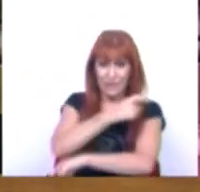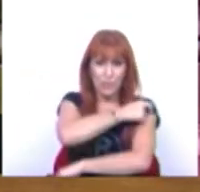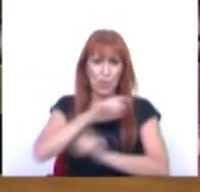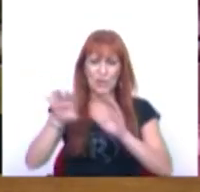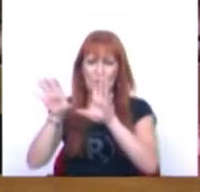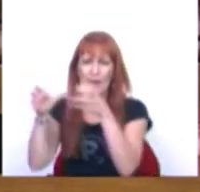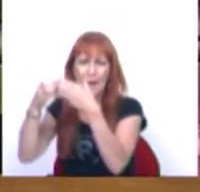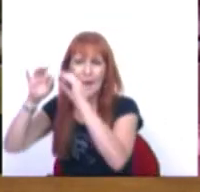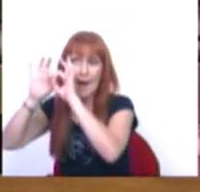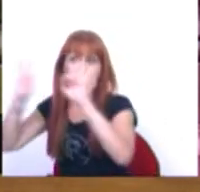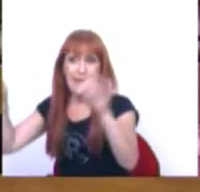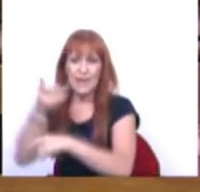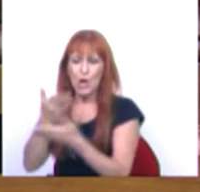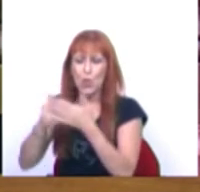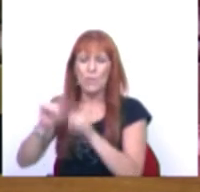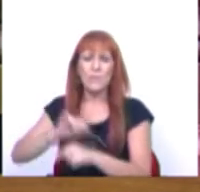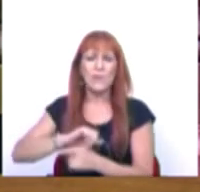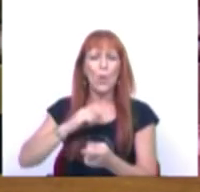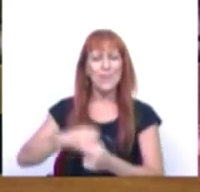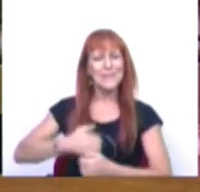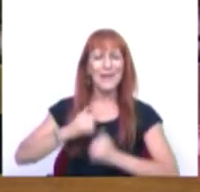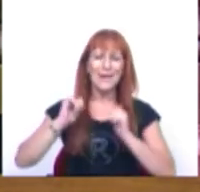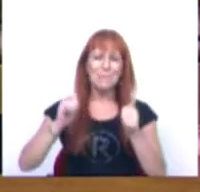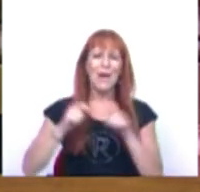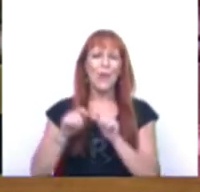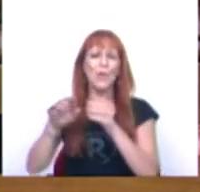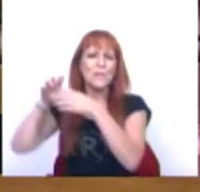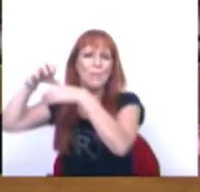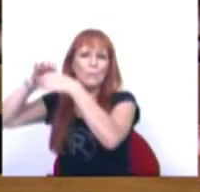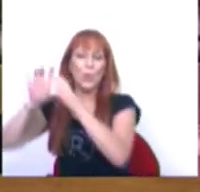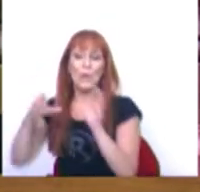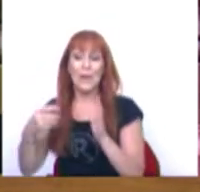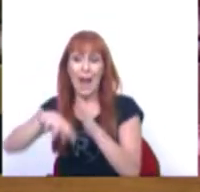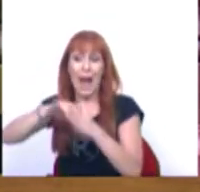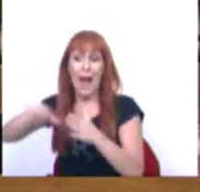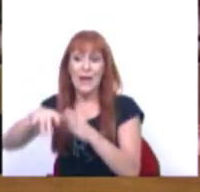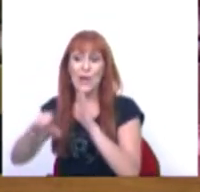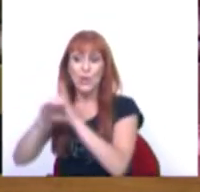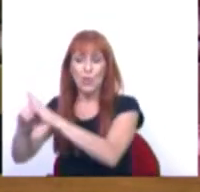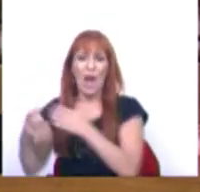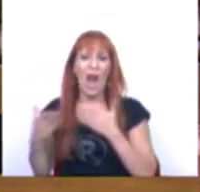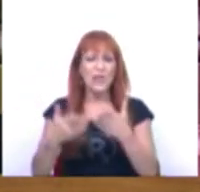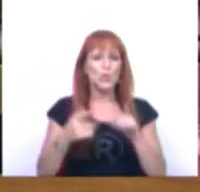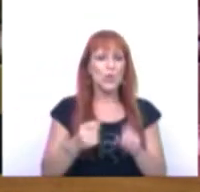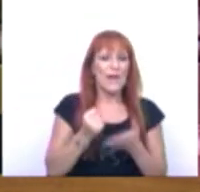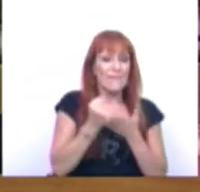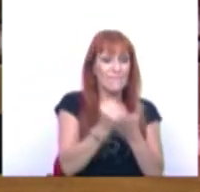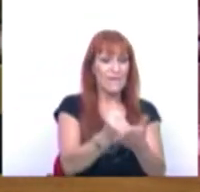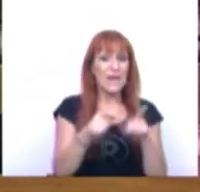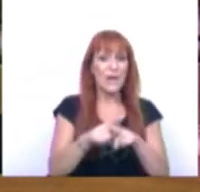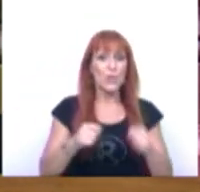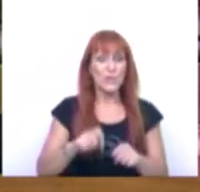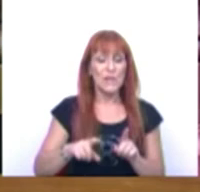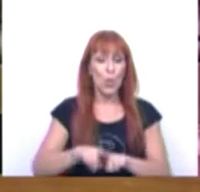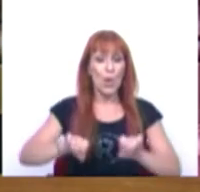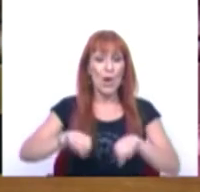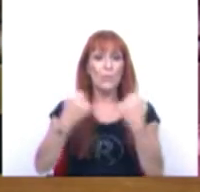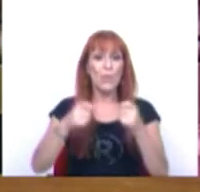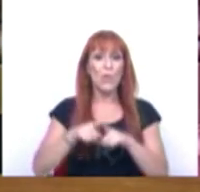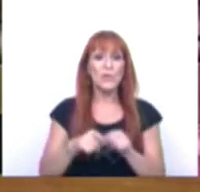económica que se sente bem nas hostes do Chega e que até ajuda a financiar o Partido. Representam uma elite